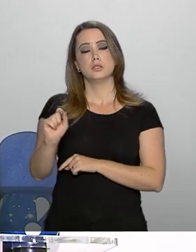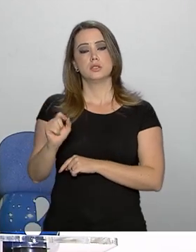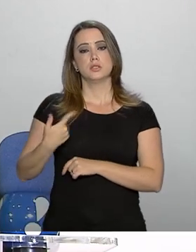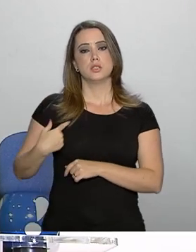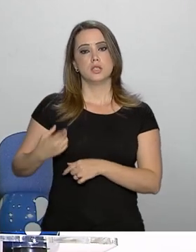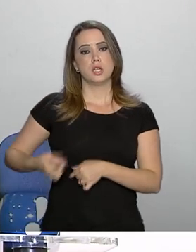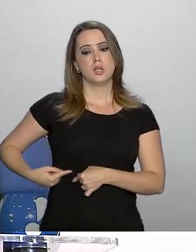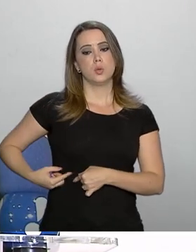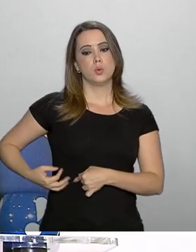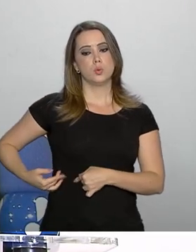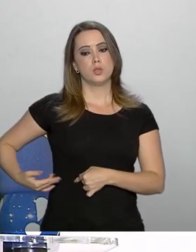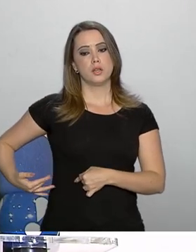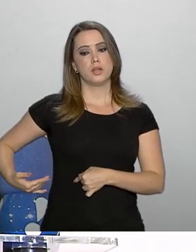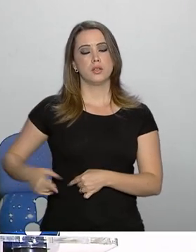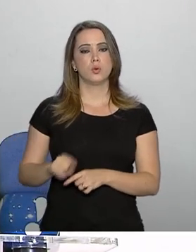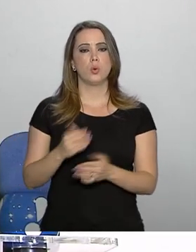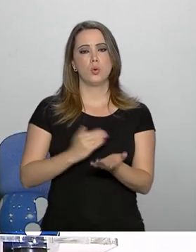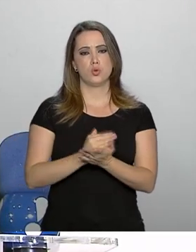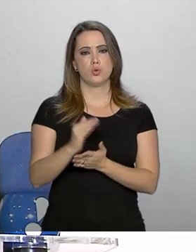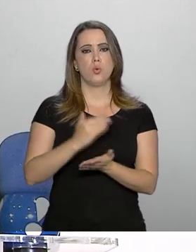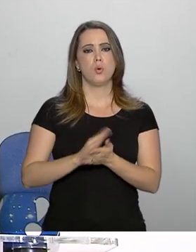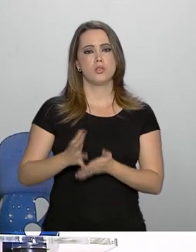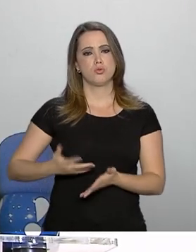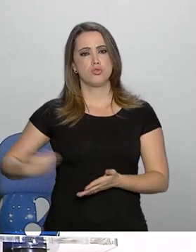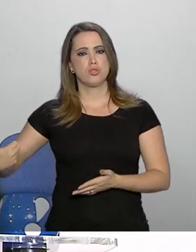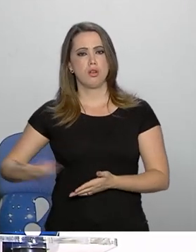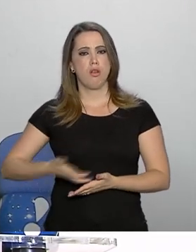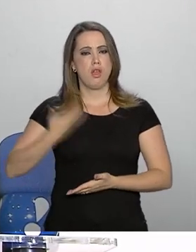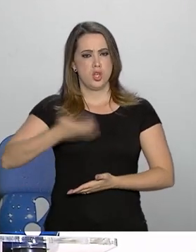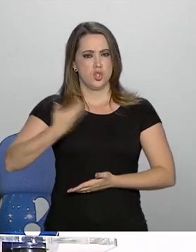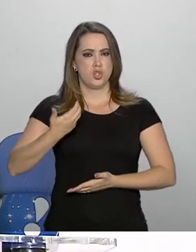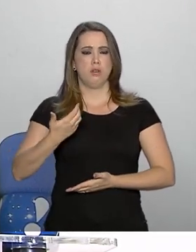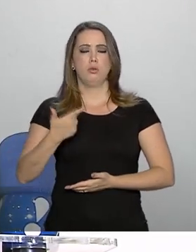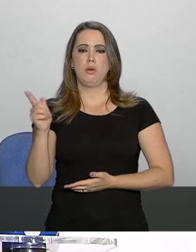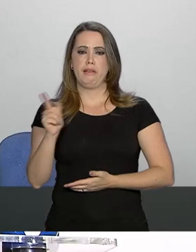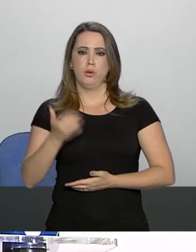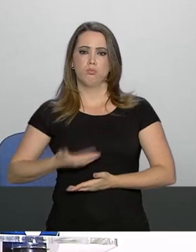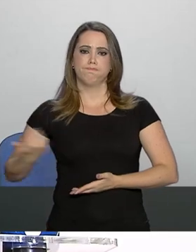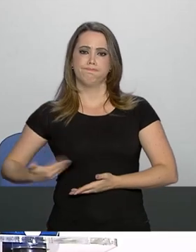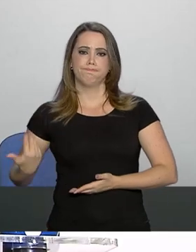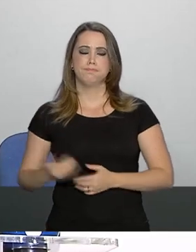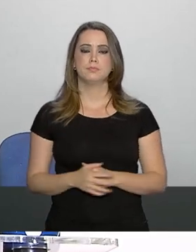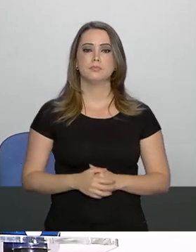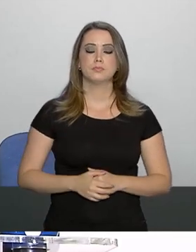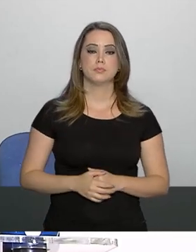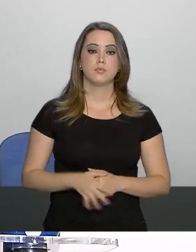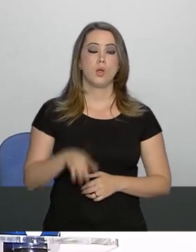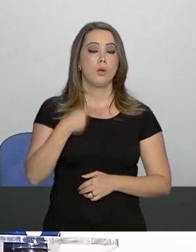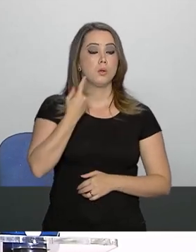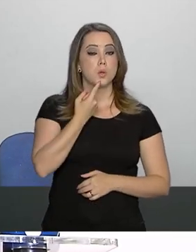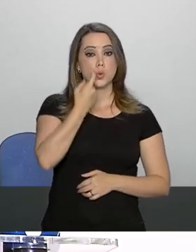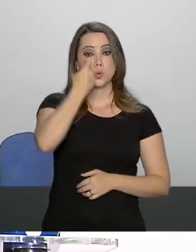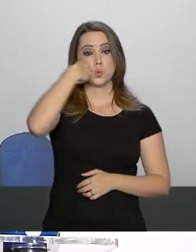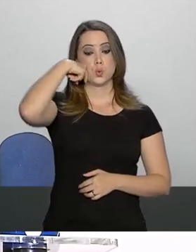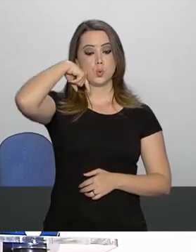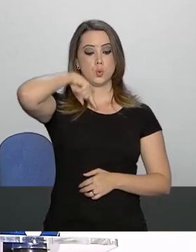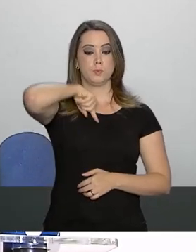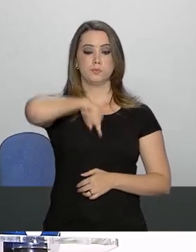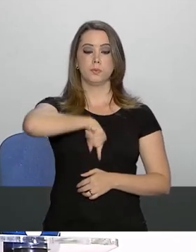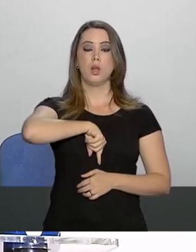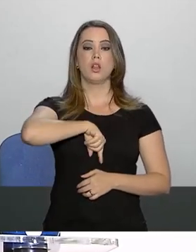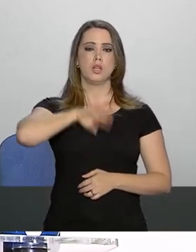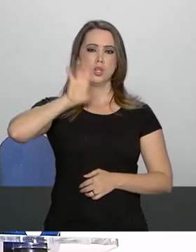esses líquidos no abdômen do presidente? Obrigada. A sonda nasogástrica, ela já está